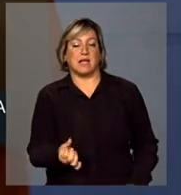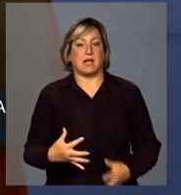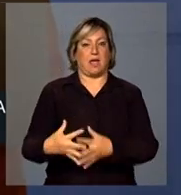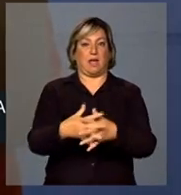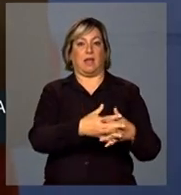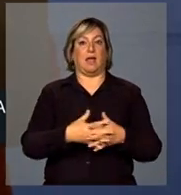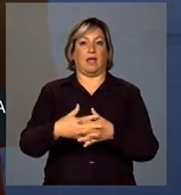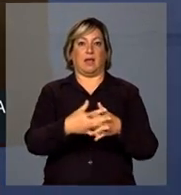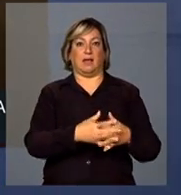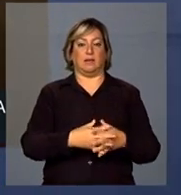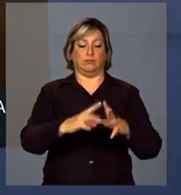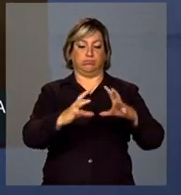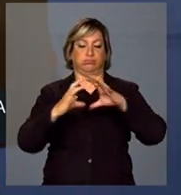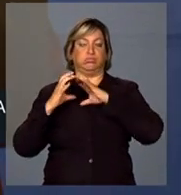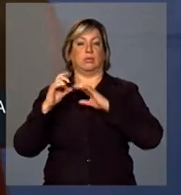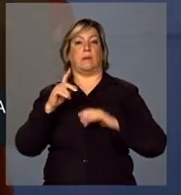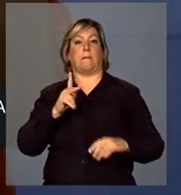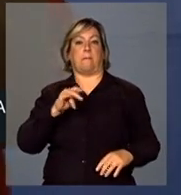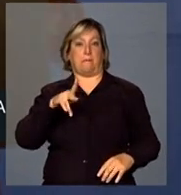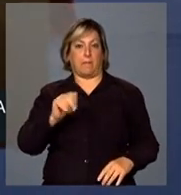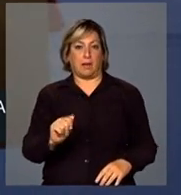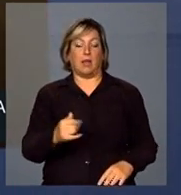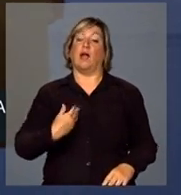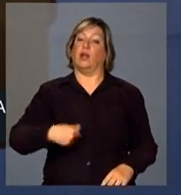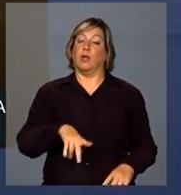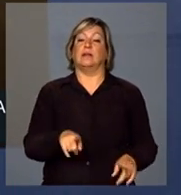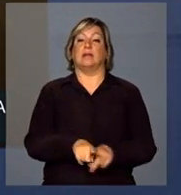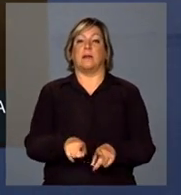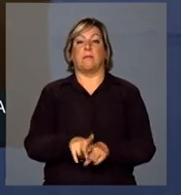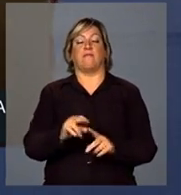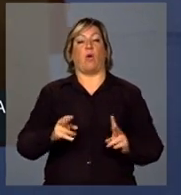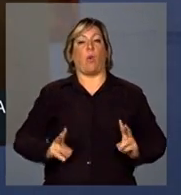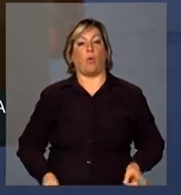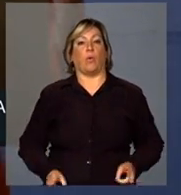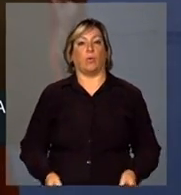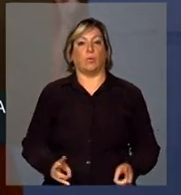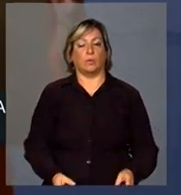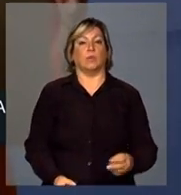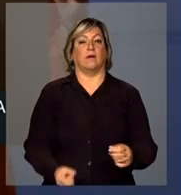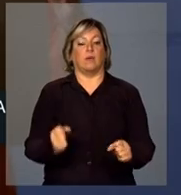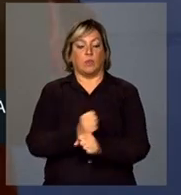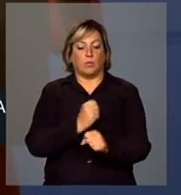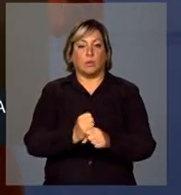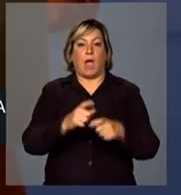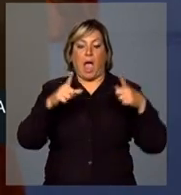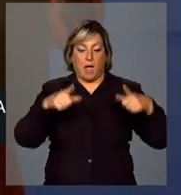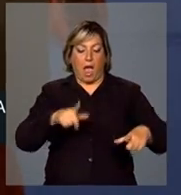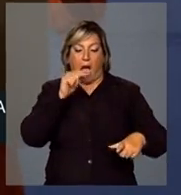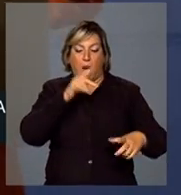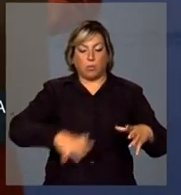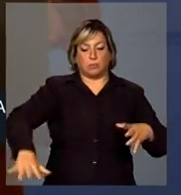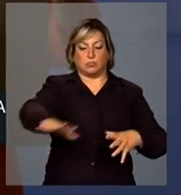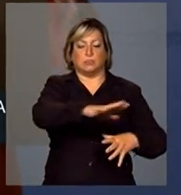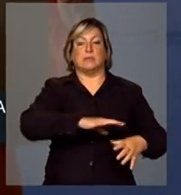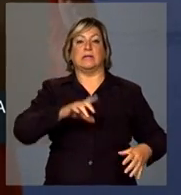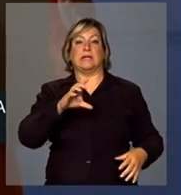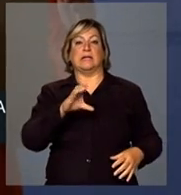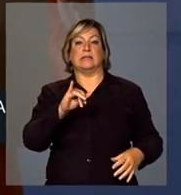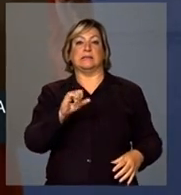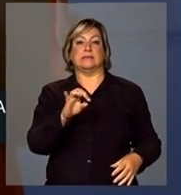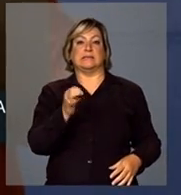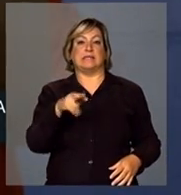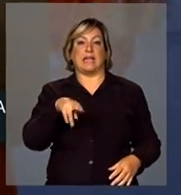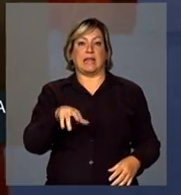e também vamos continuar instalando cisternas. Nós vamos continuar